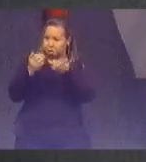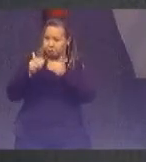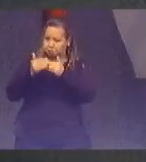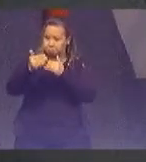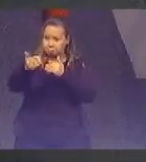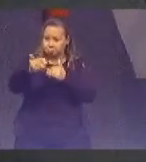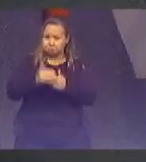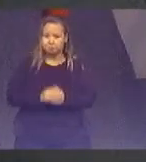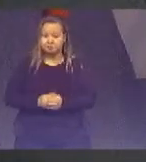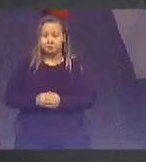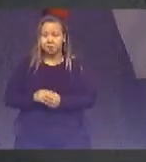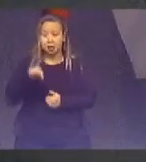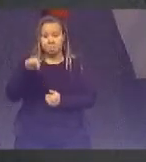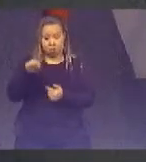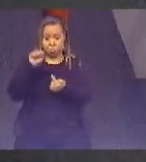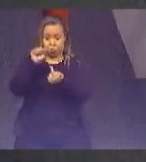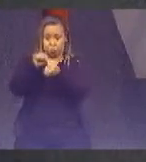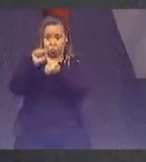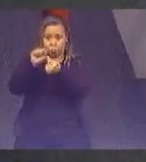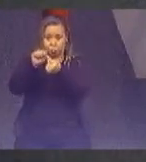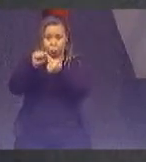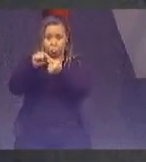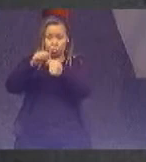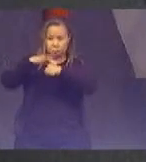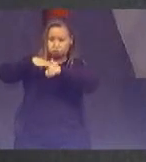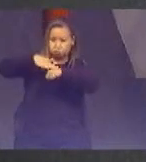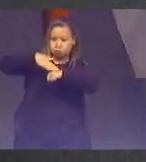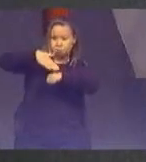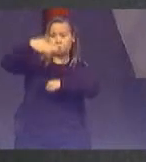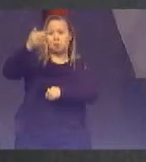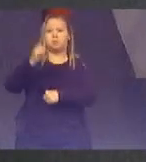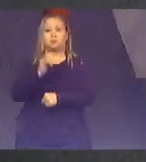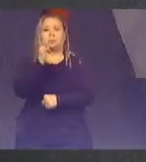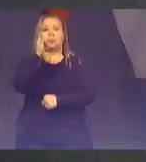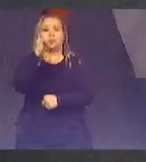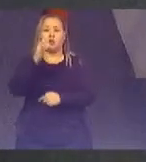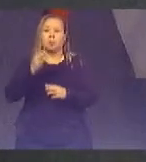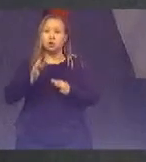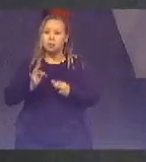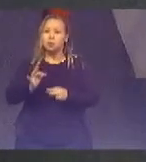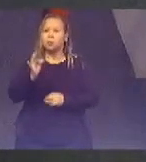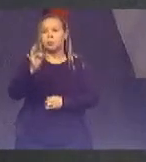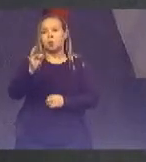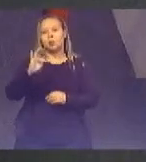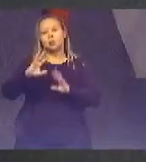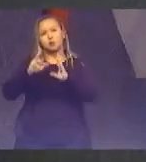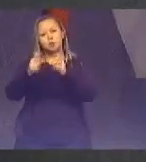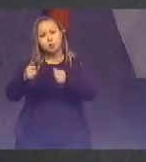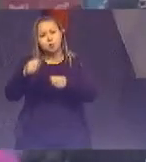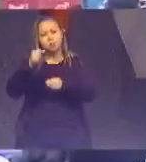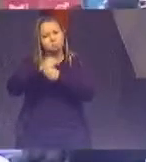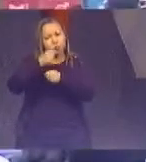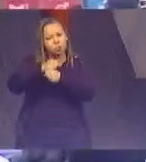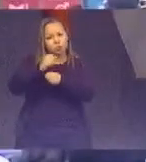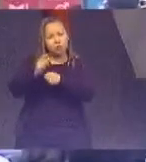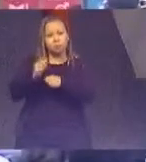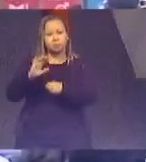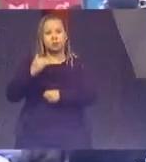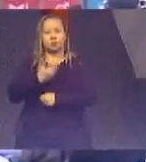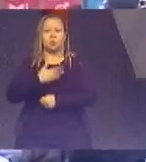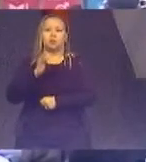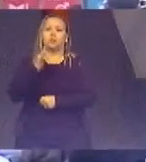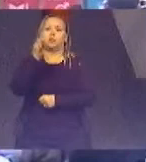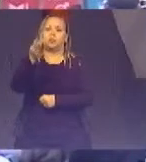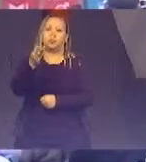o objetivo maior essa técnica toda tem que servir para a construção do nosso futuro então